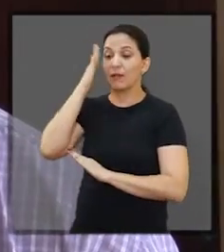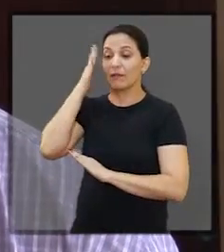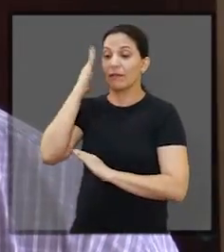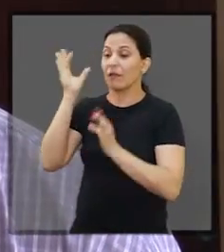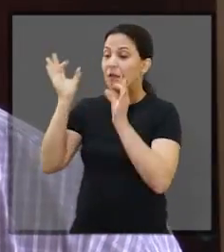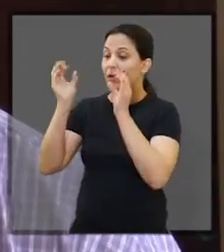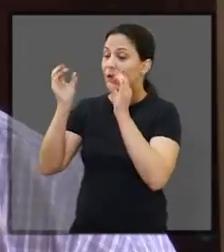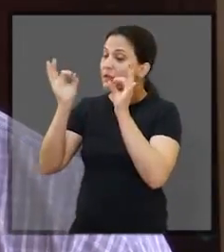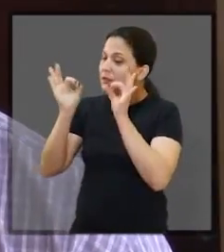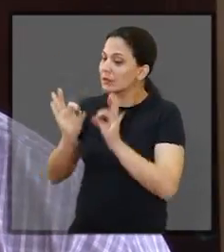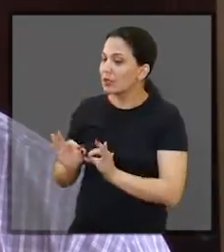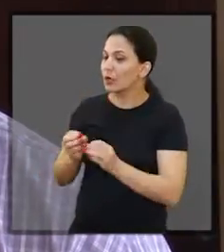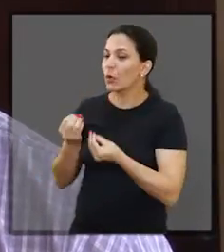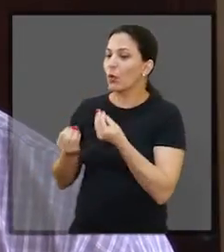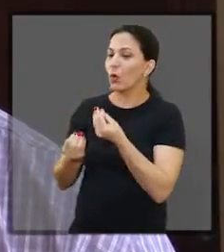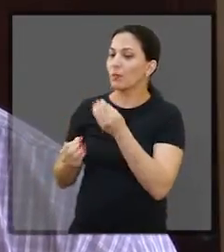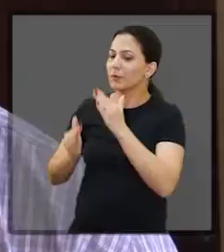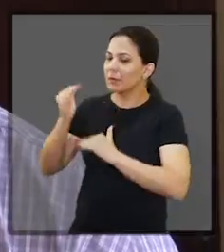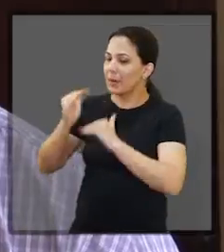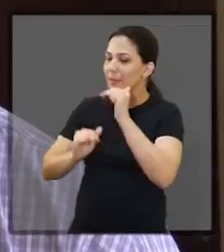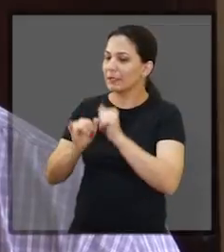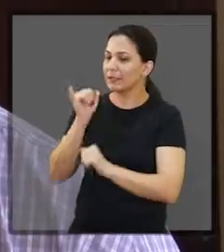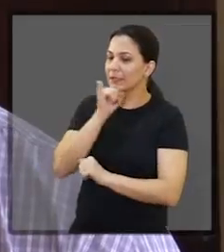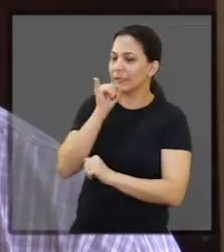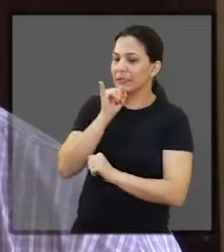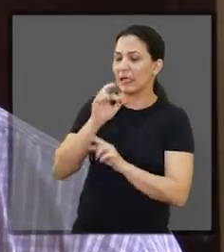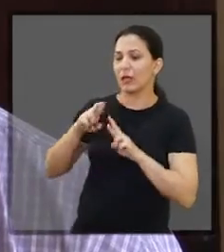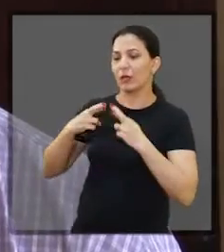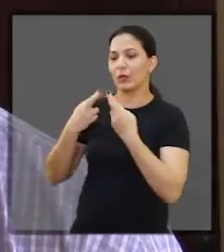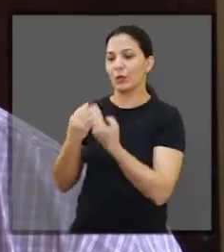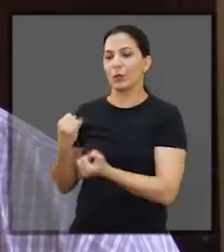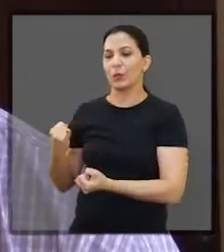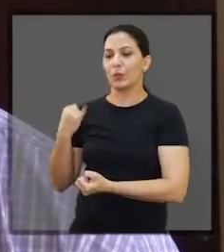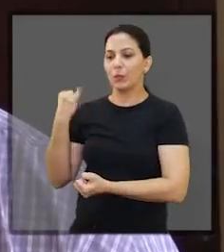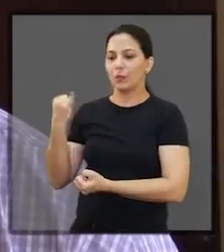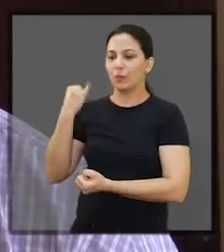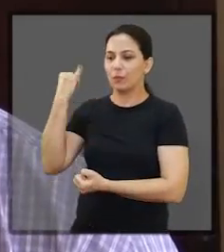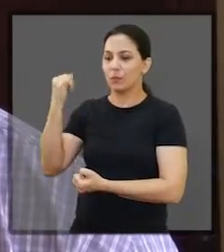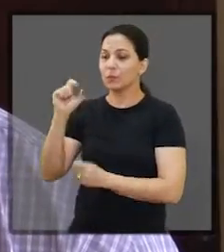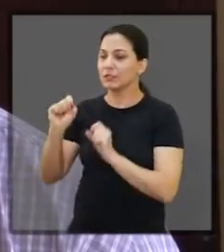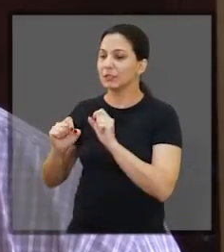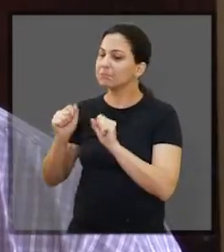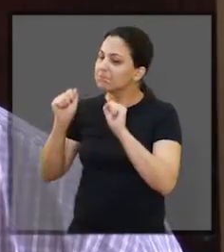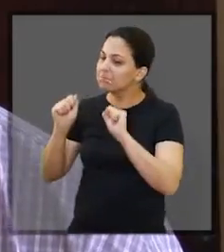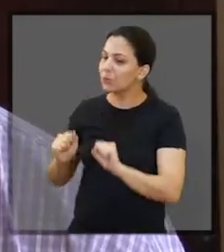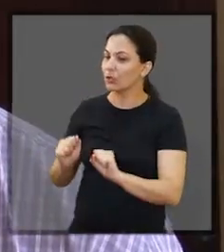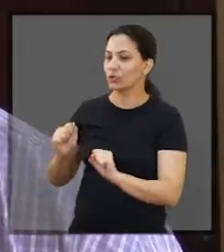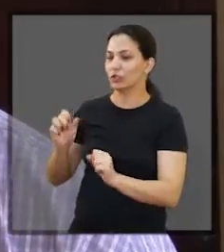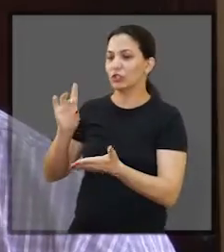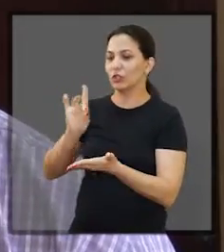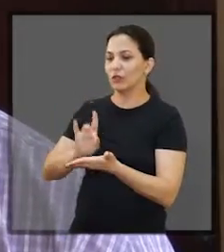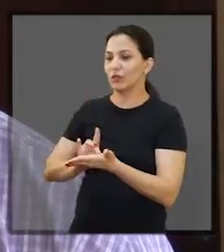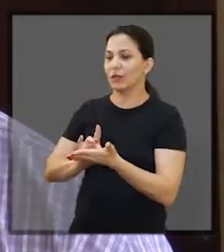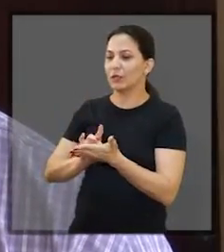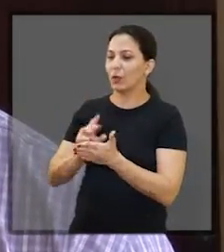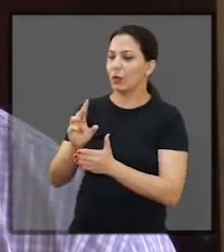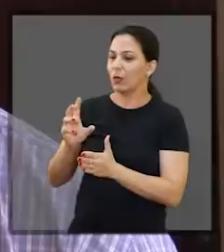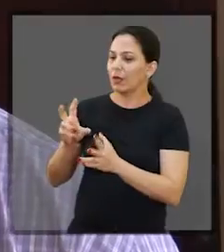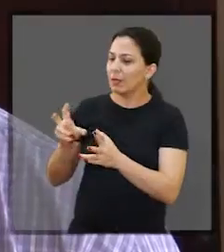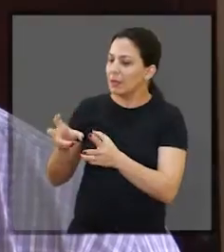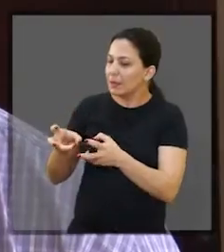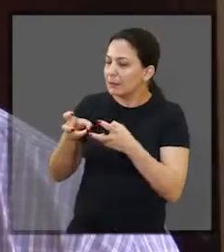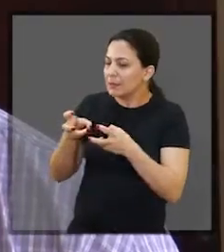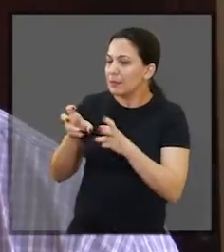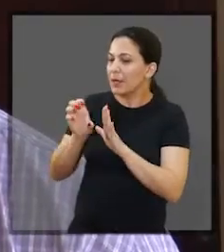entender como funciona, e uma reunião muito rica onde a gente pode, sem dúvida nenhuma, aproveitar